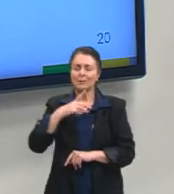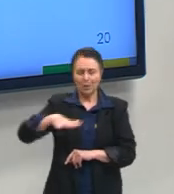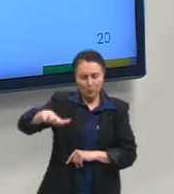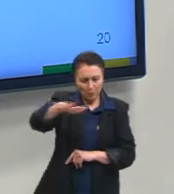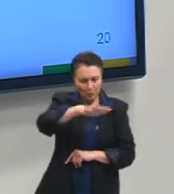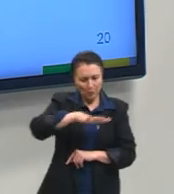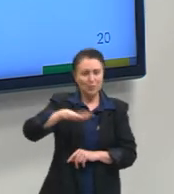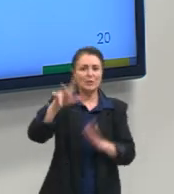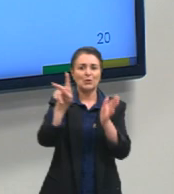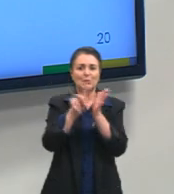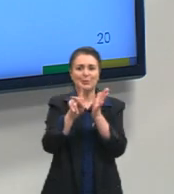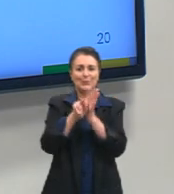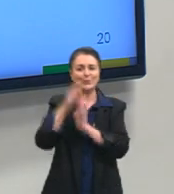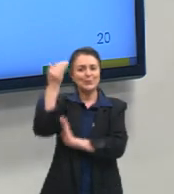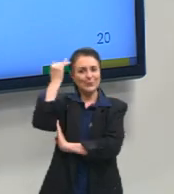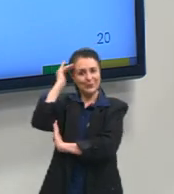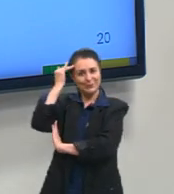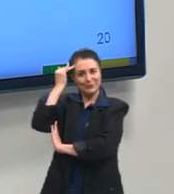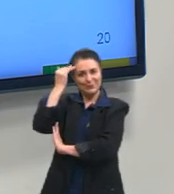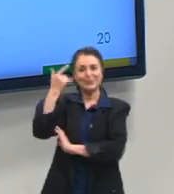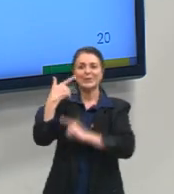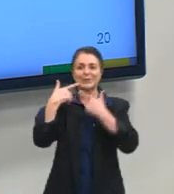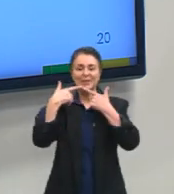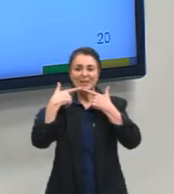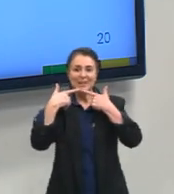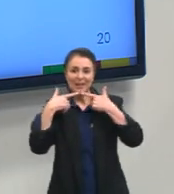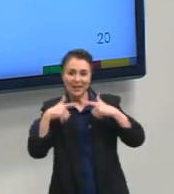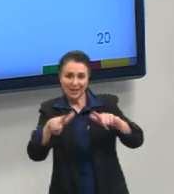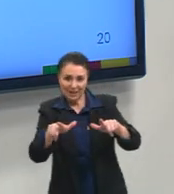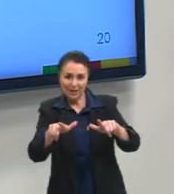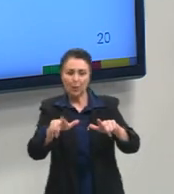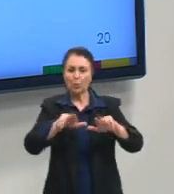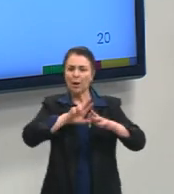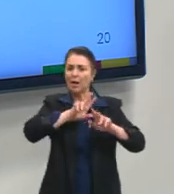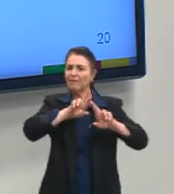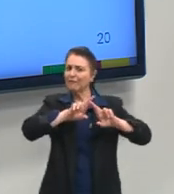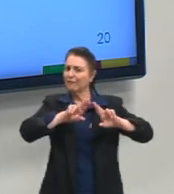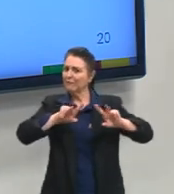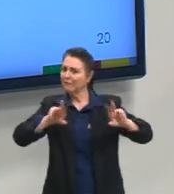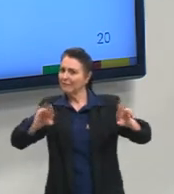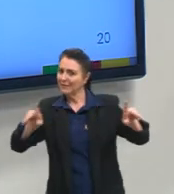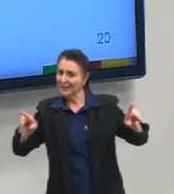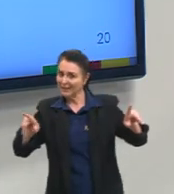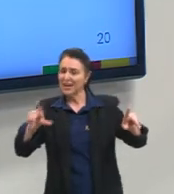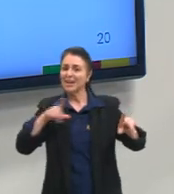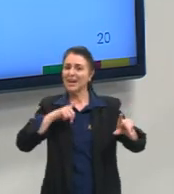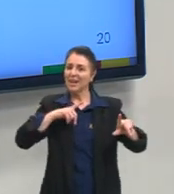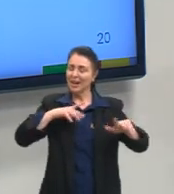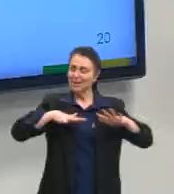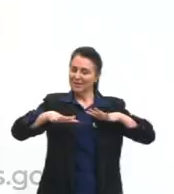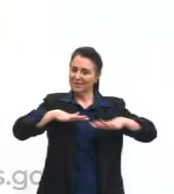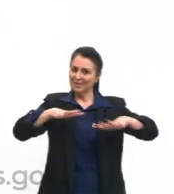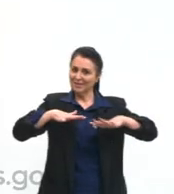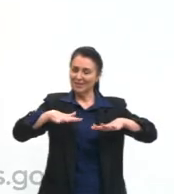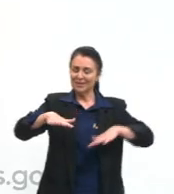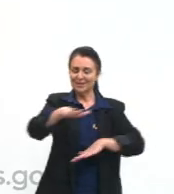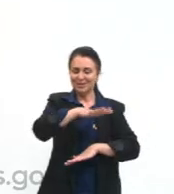Então, entender que a língua vai variar e vai funcionar de maneira dinâmica nos mais variados espaços.